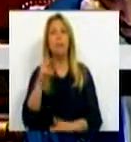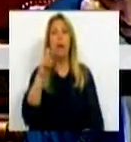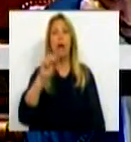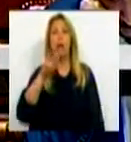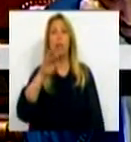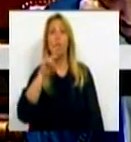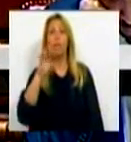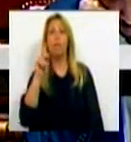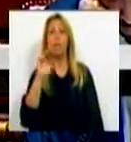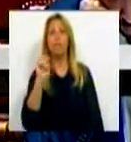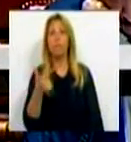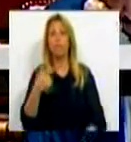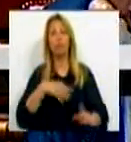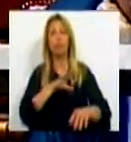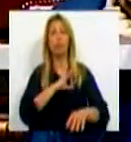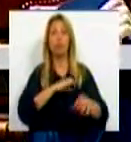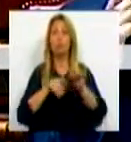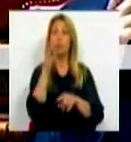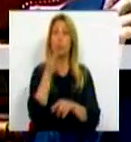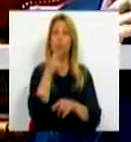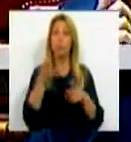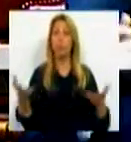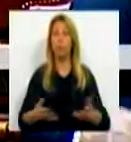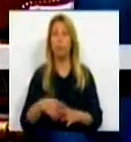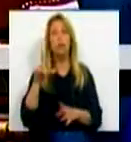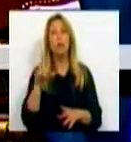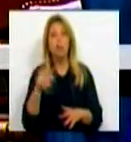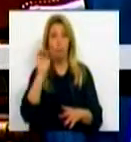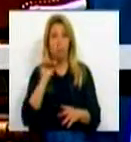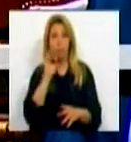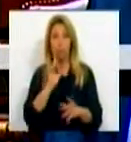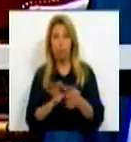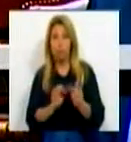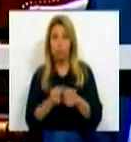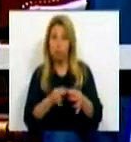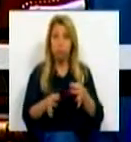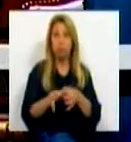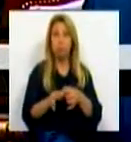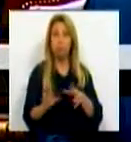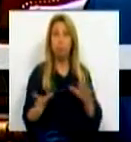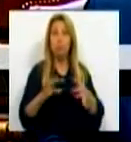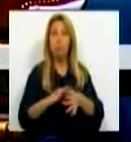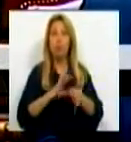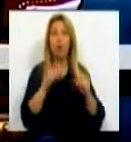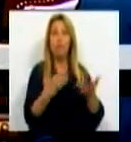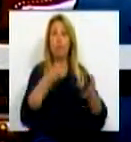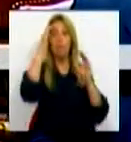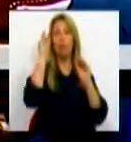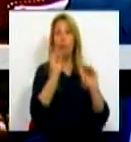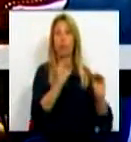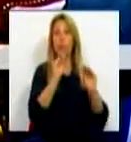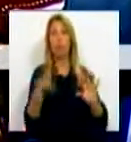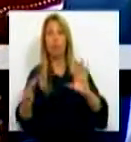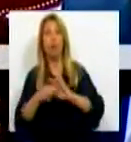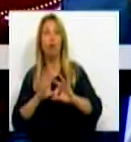Deputado. Por outro lado, é importante adequar a oferta formativa às necessidades de mercado e fazer esta articulação com o mundo empresarial